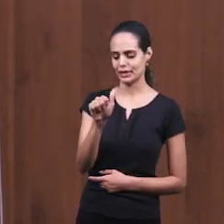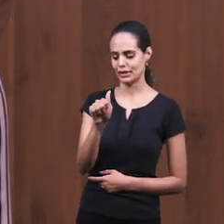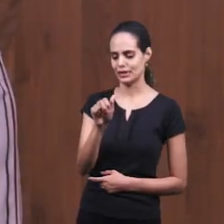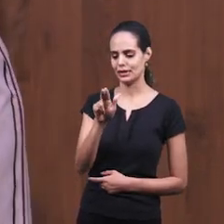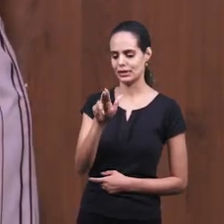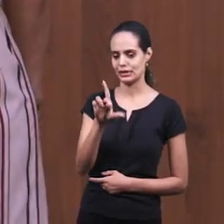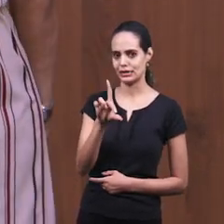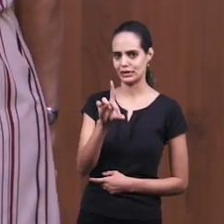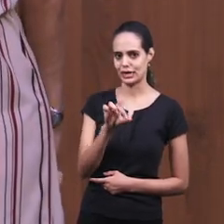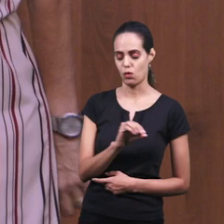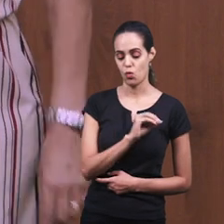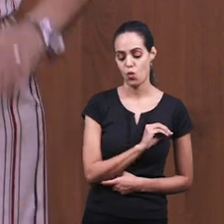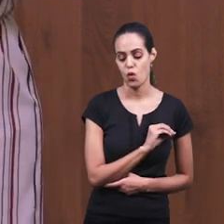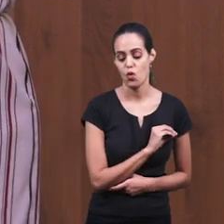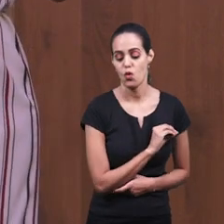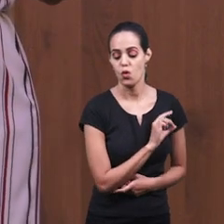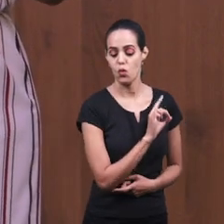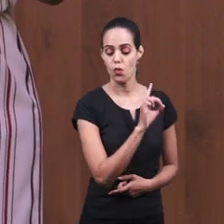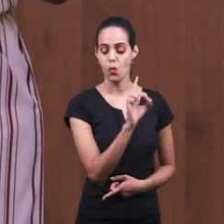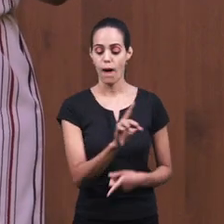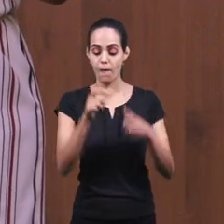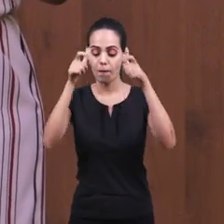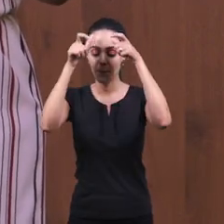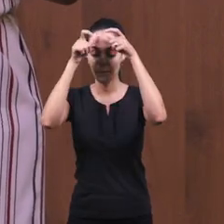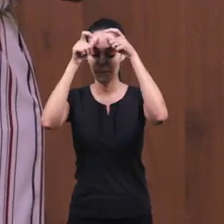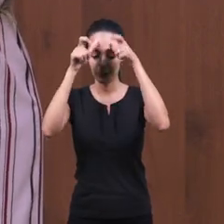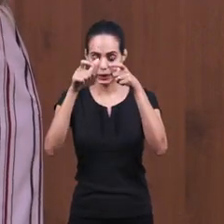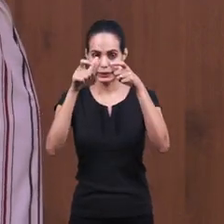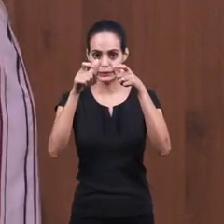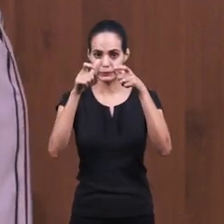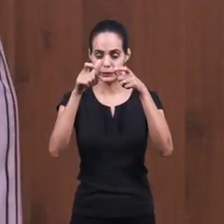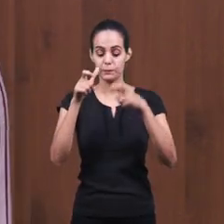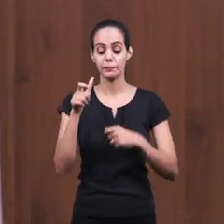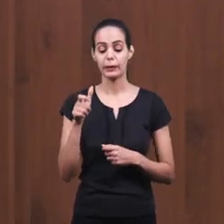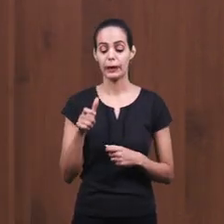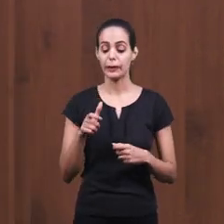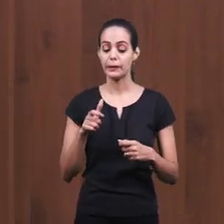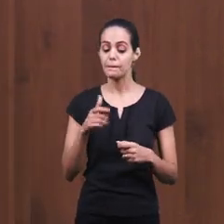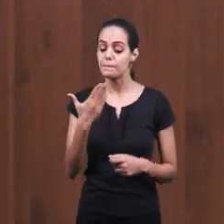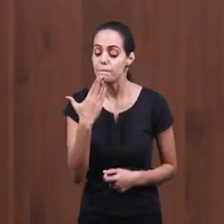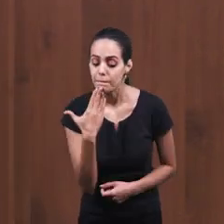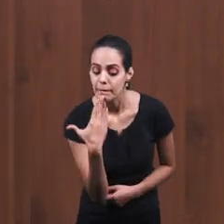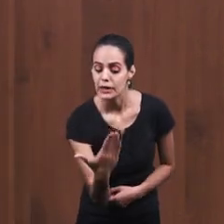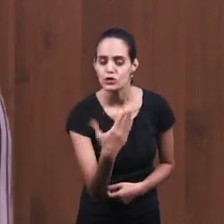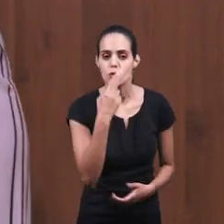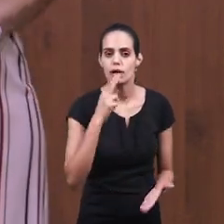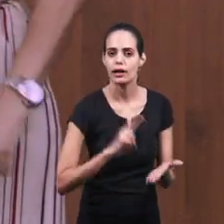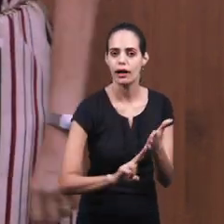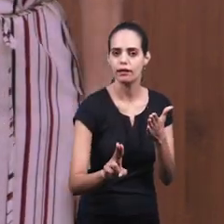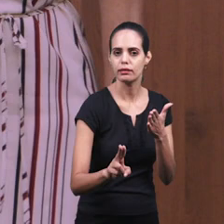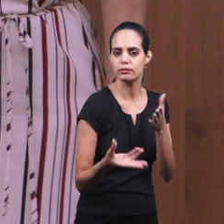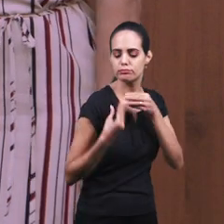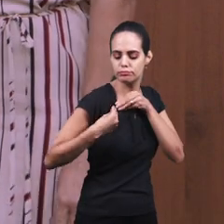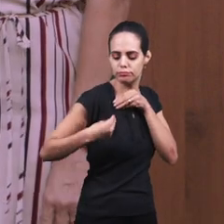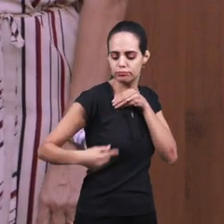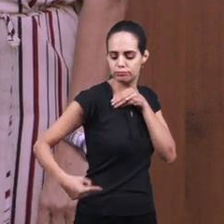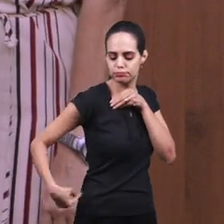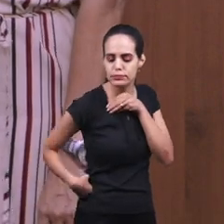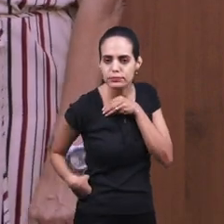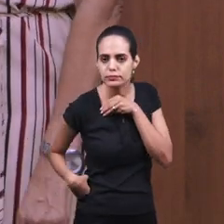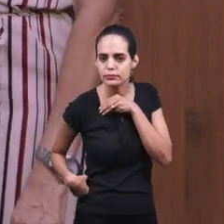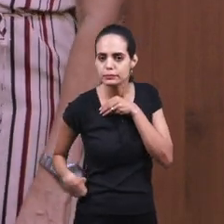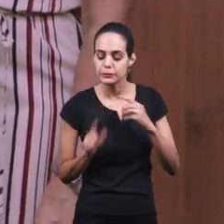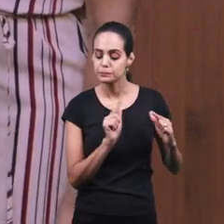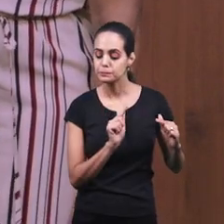príncipe da sinagoga E pediu cartas Para ir a Damasco Perseguir aqueles que